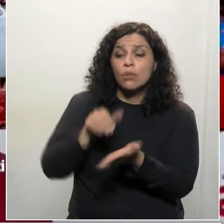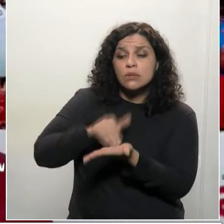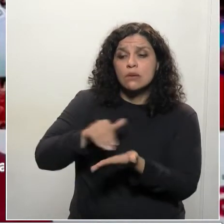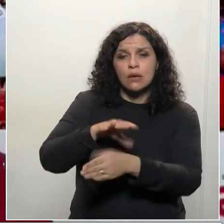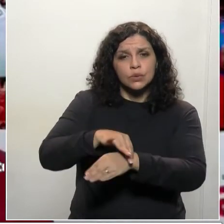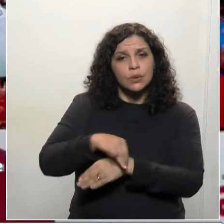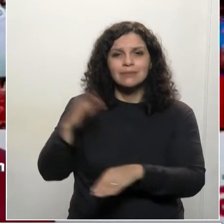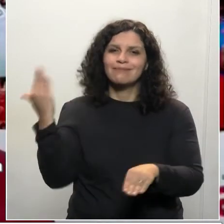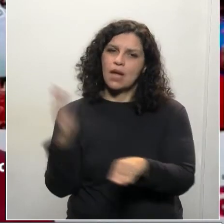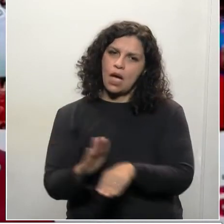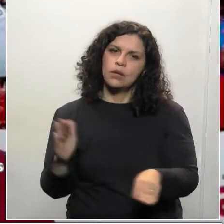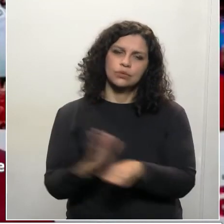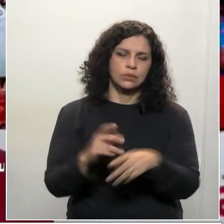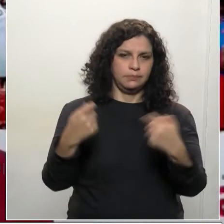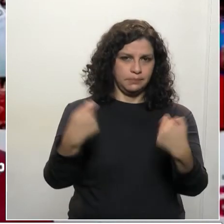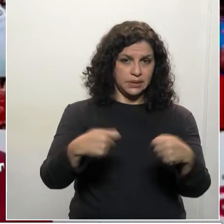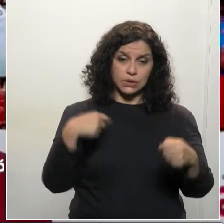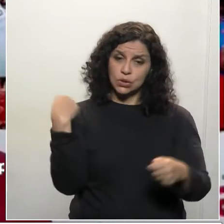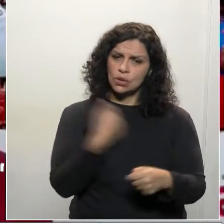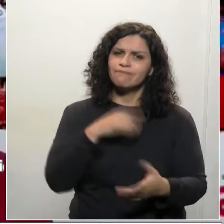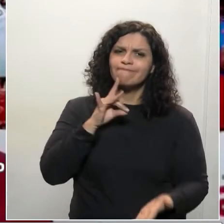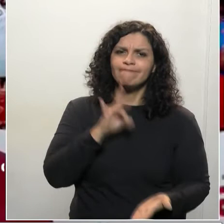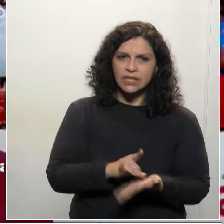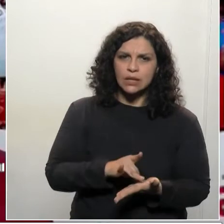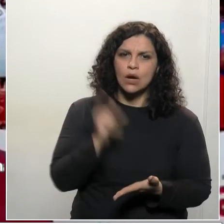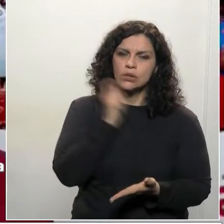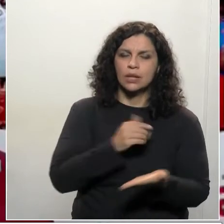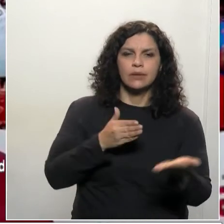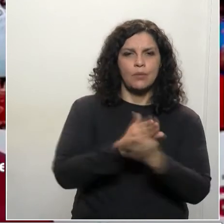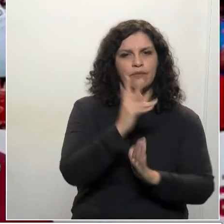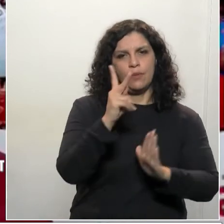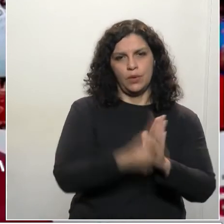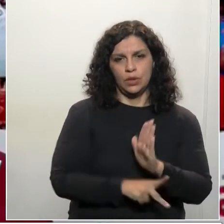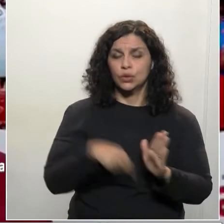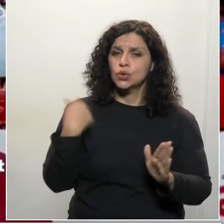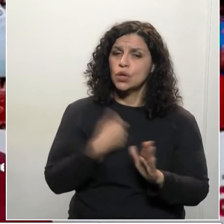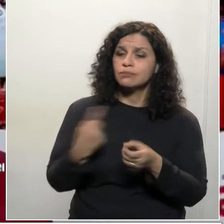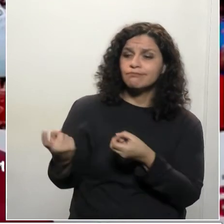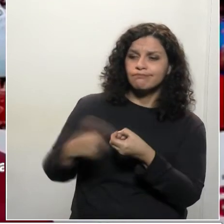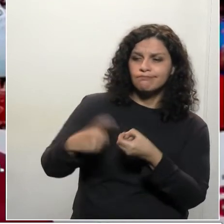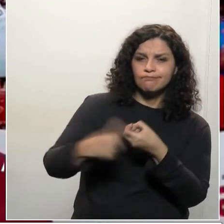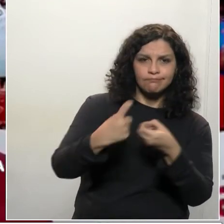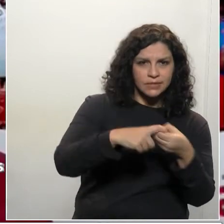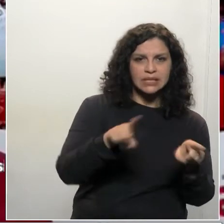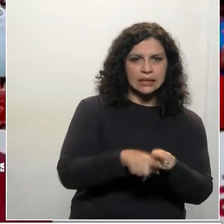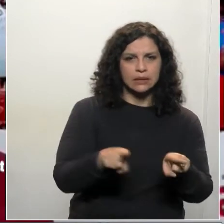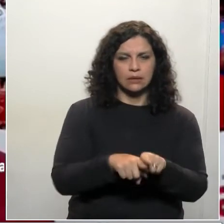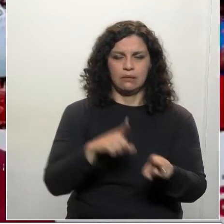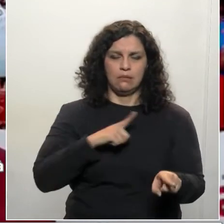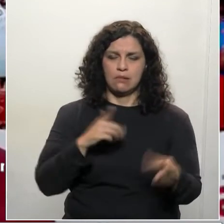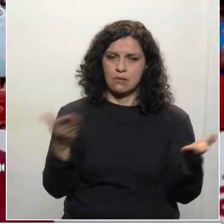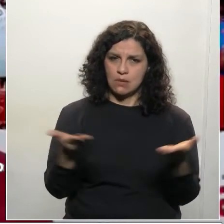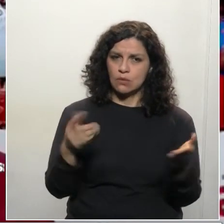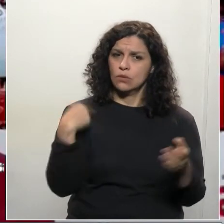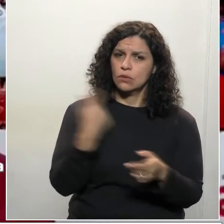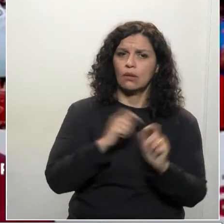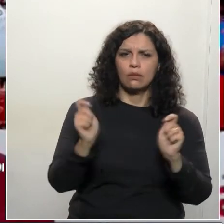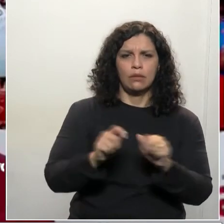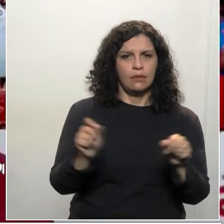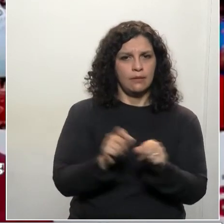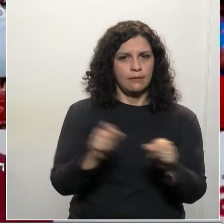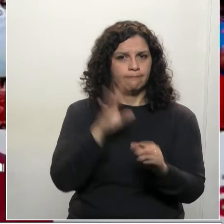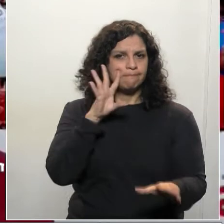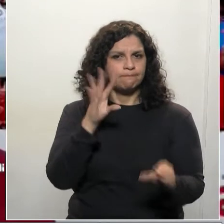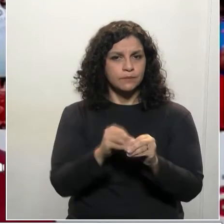secretário de Segurança para que realmente possamos agilizar a aprovação, que buscamos essa parceria, que possamos fazer esse